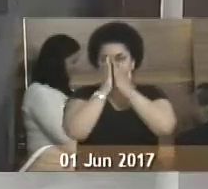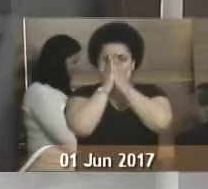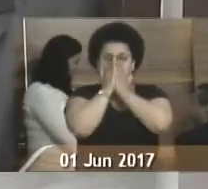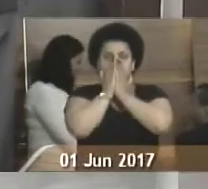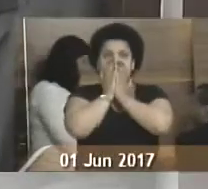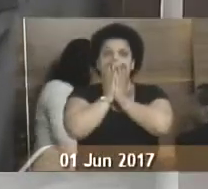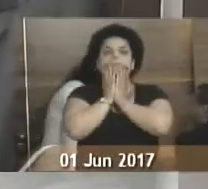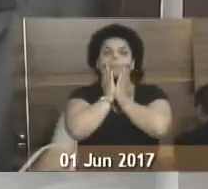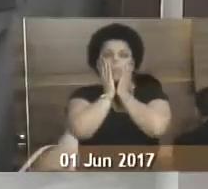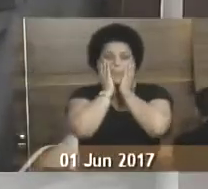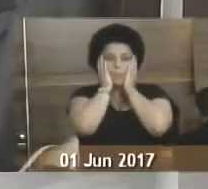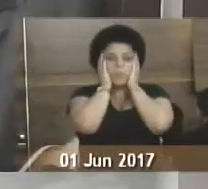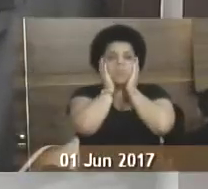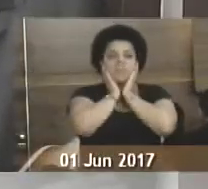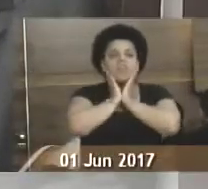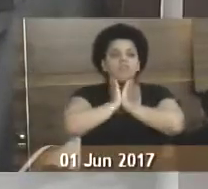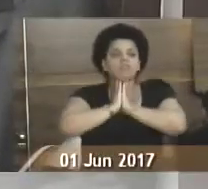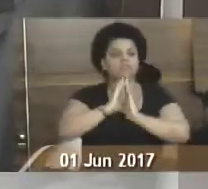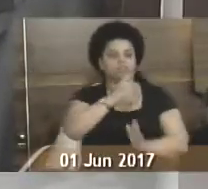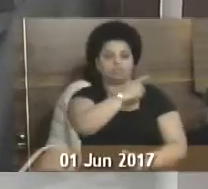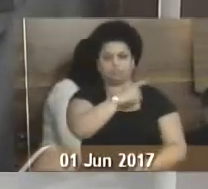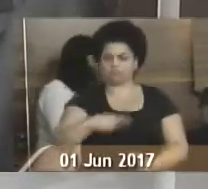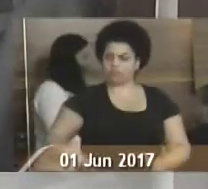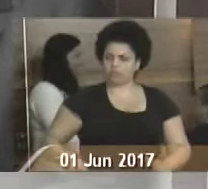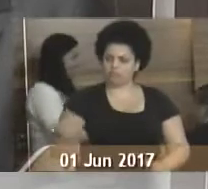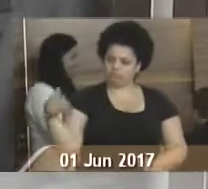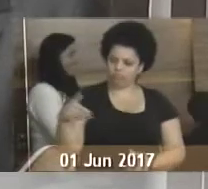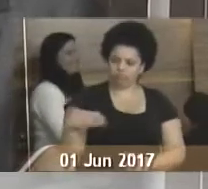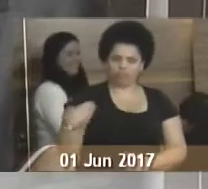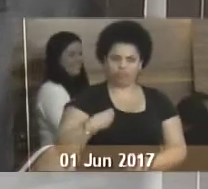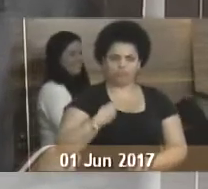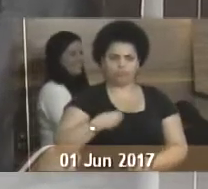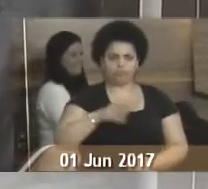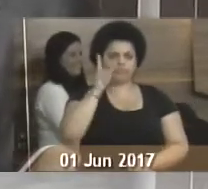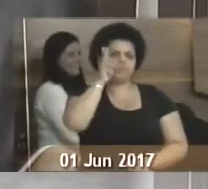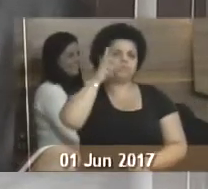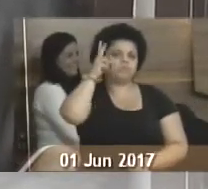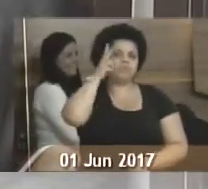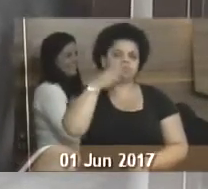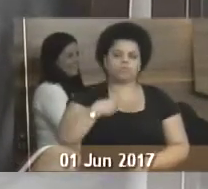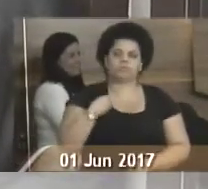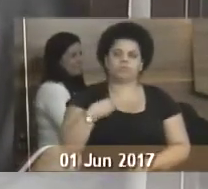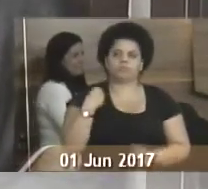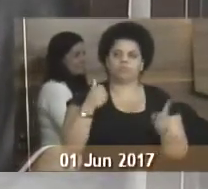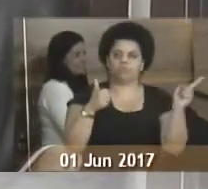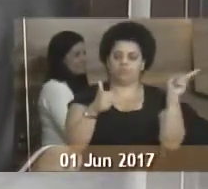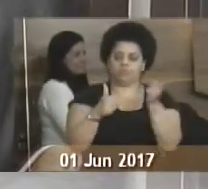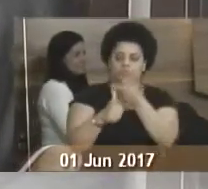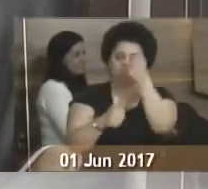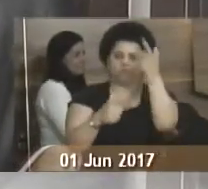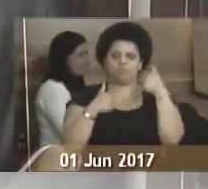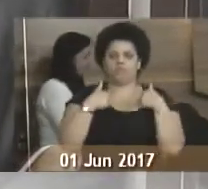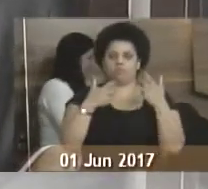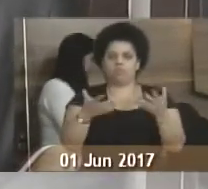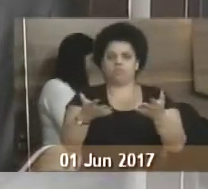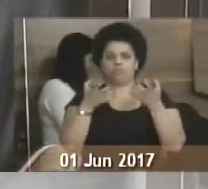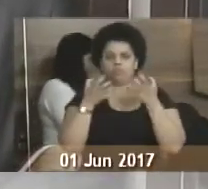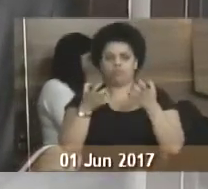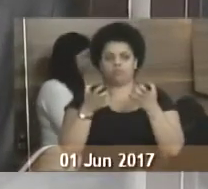senhoras, presente aqui no plenário, vereadores e vereadoras. Primeiro, eu quero